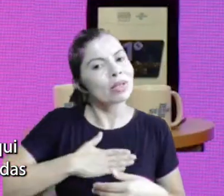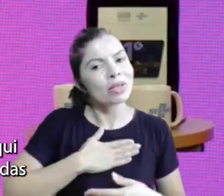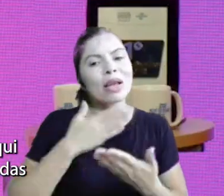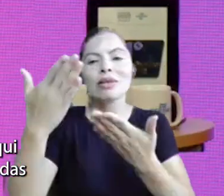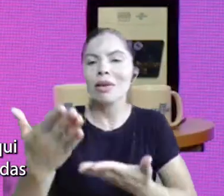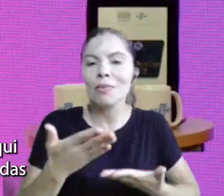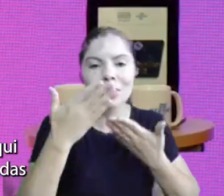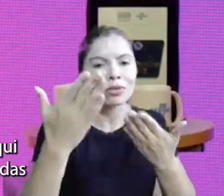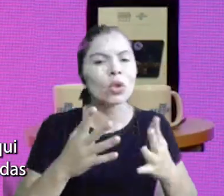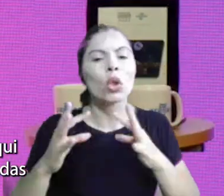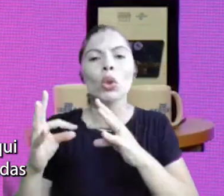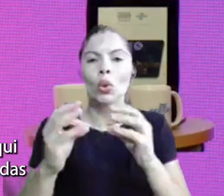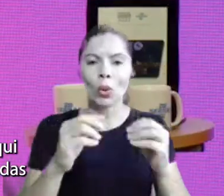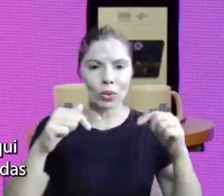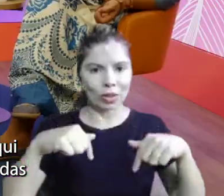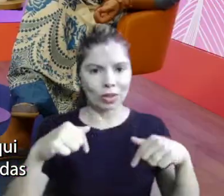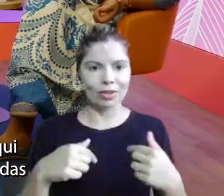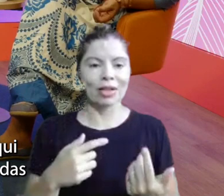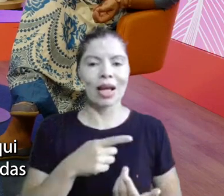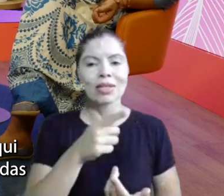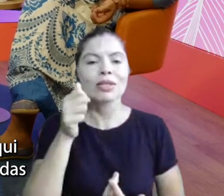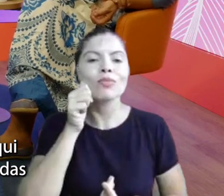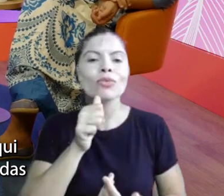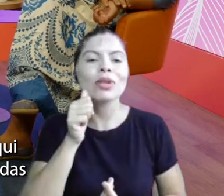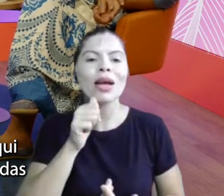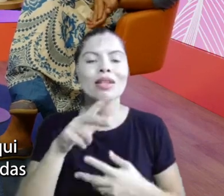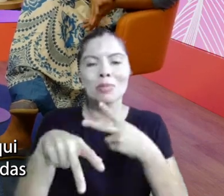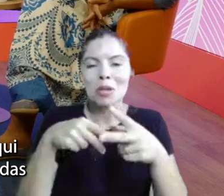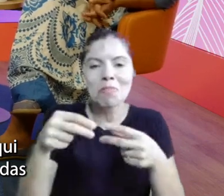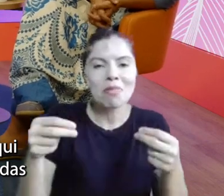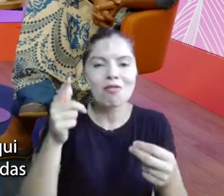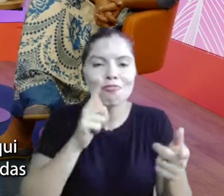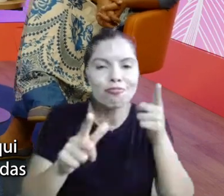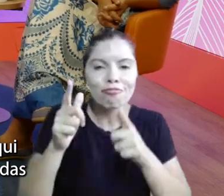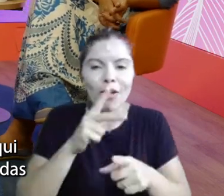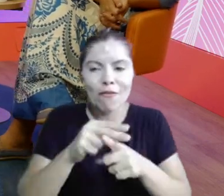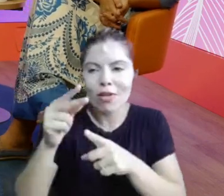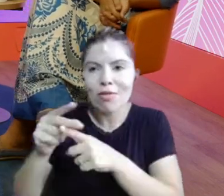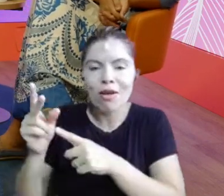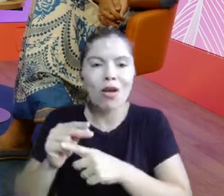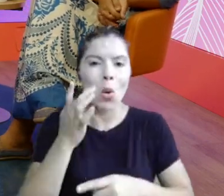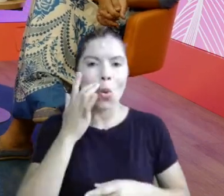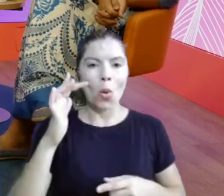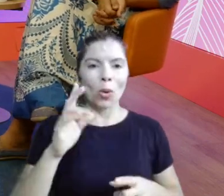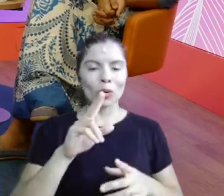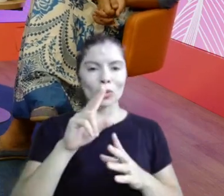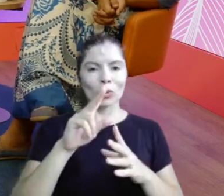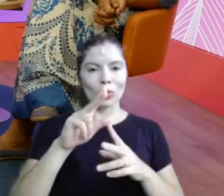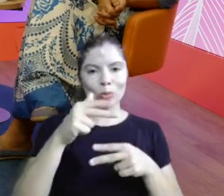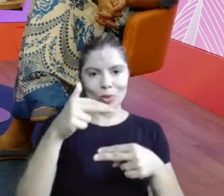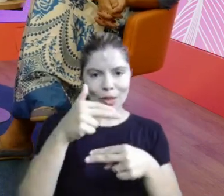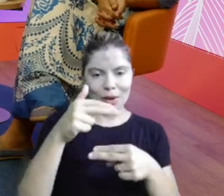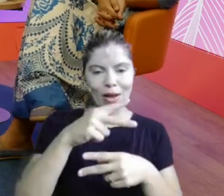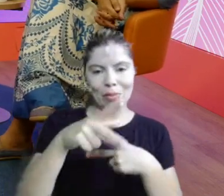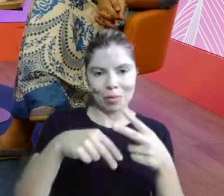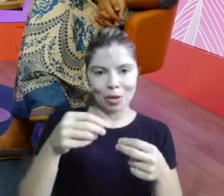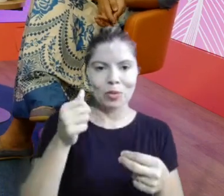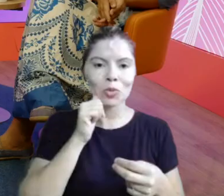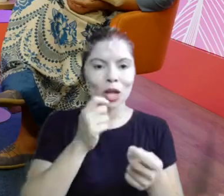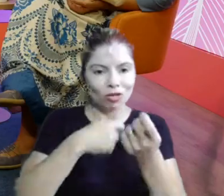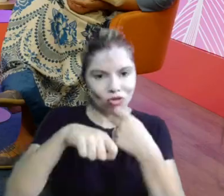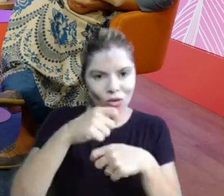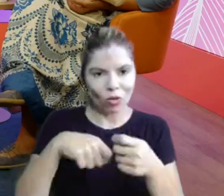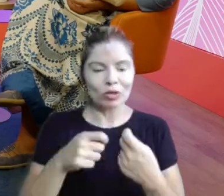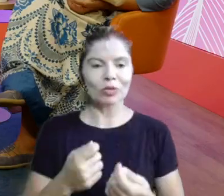recebê-los todas aqui no estúdio com essas mulheres premiadas, ganhadoras ouro do Prêmio Sebrae Mulher de